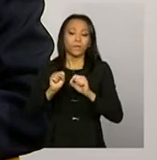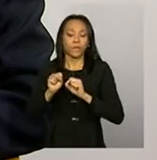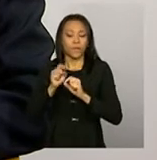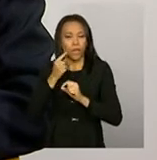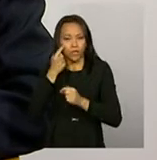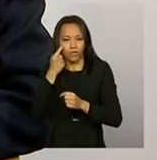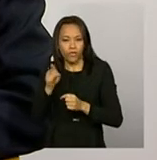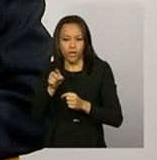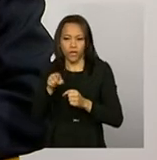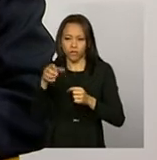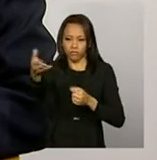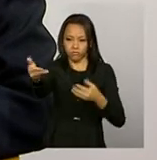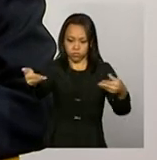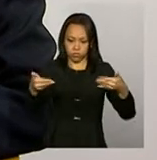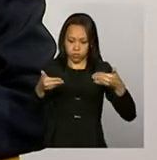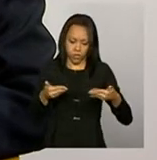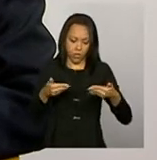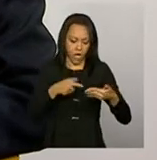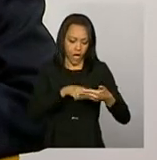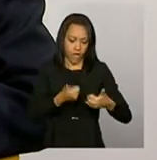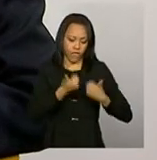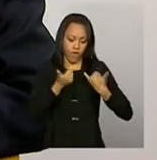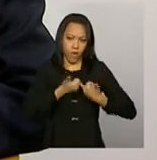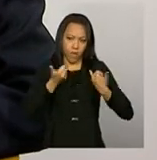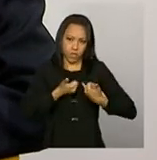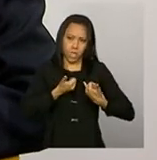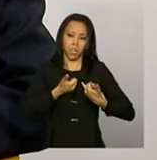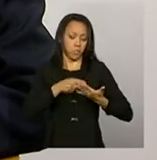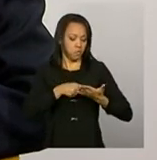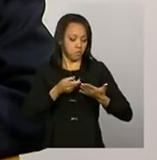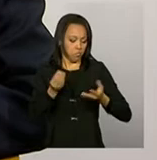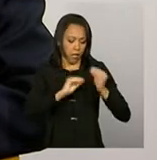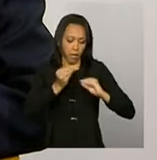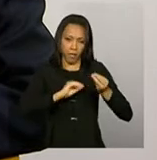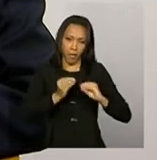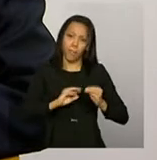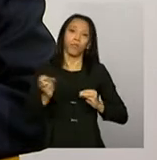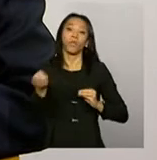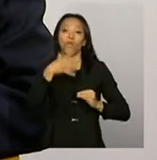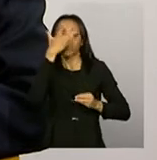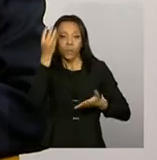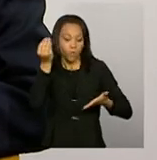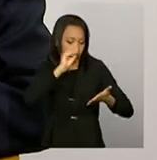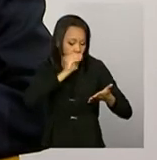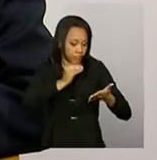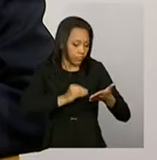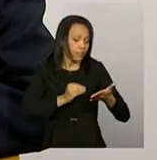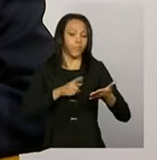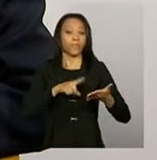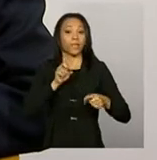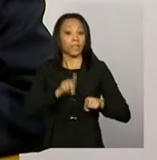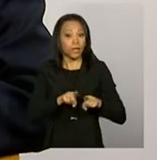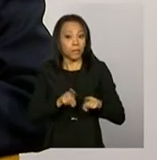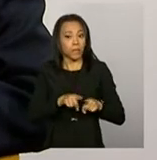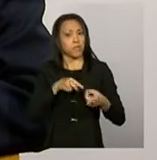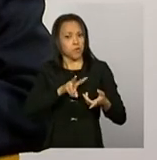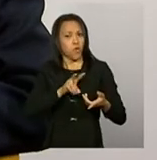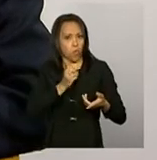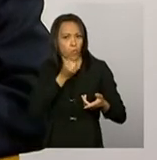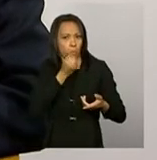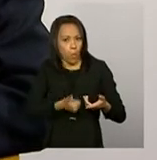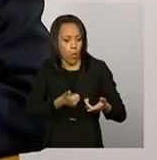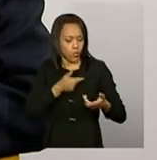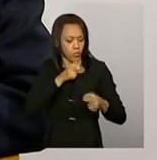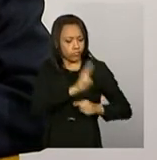do cadastro único a informação sobre a atualização cadastral, sobre a validade do cadastro, sobre o